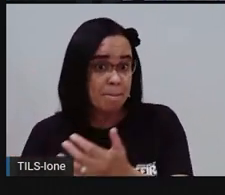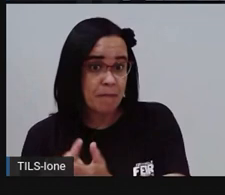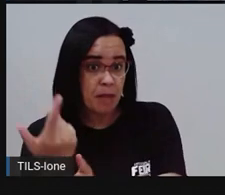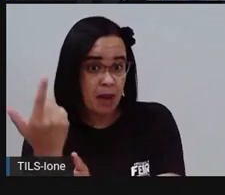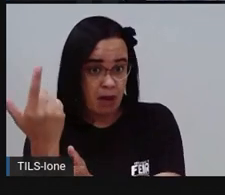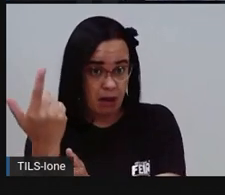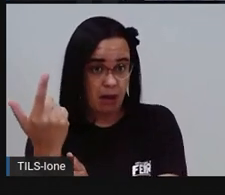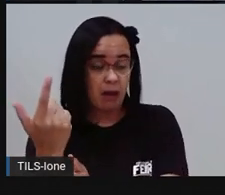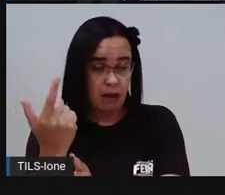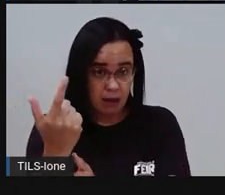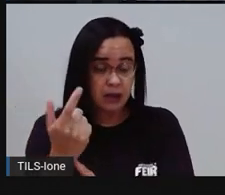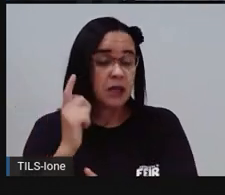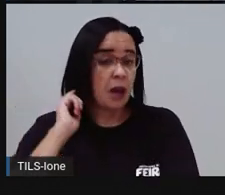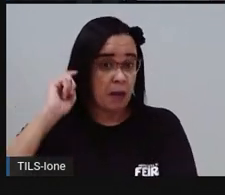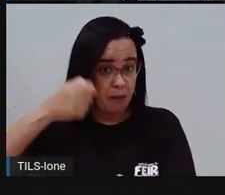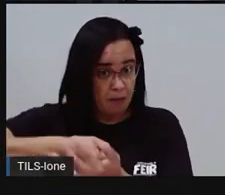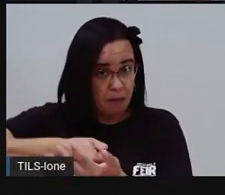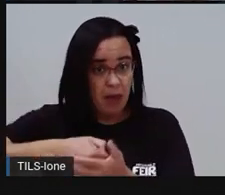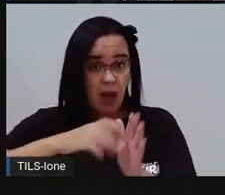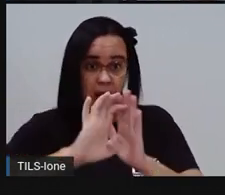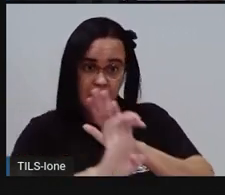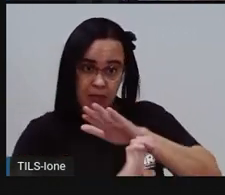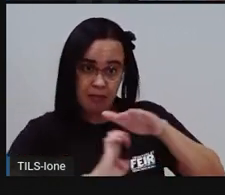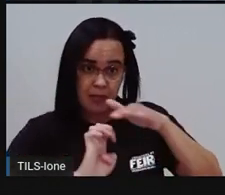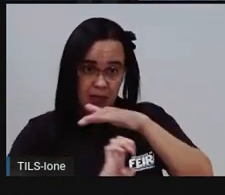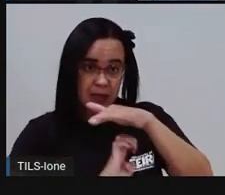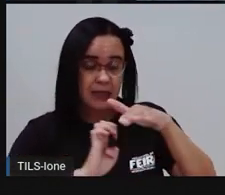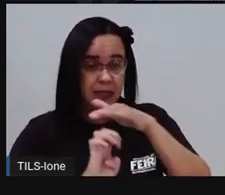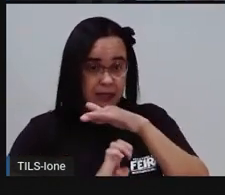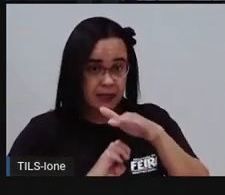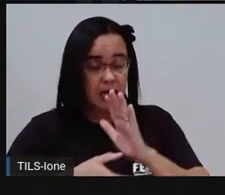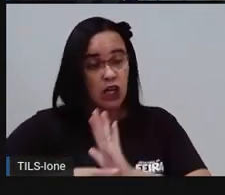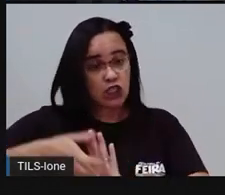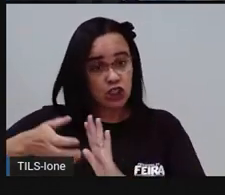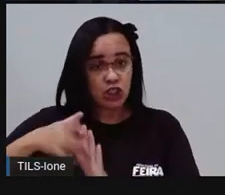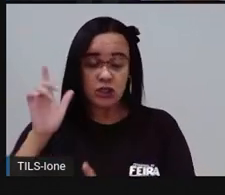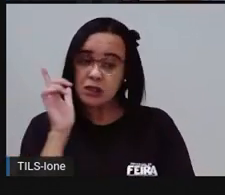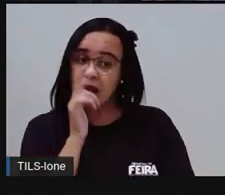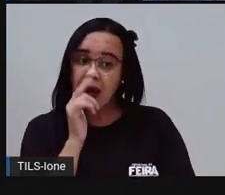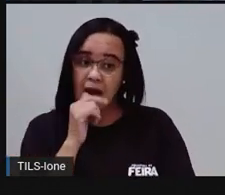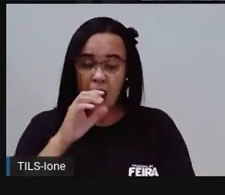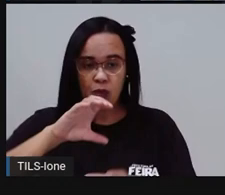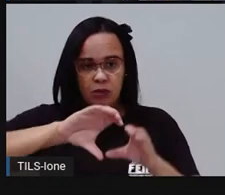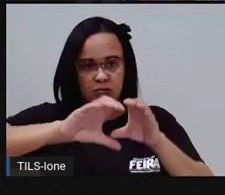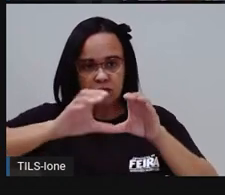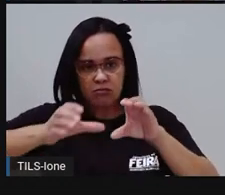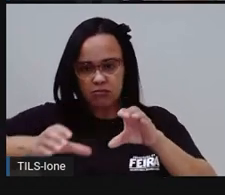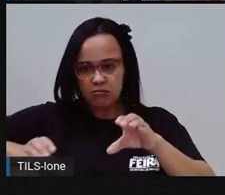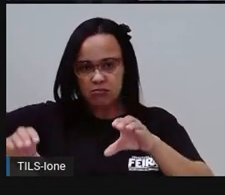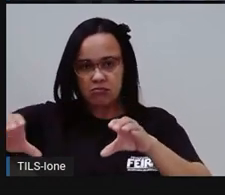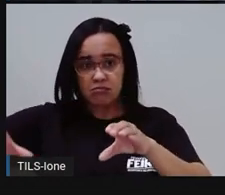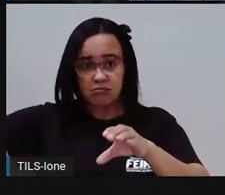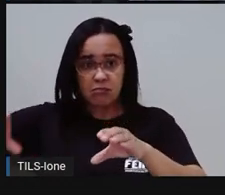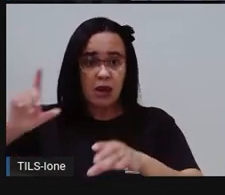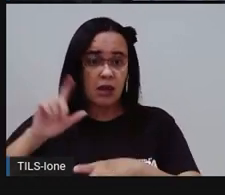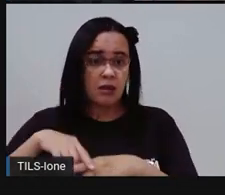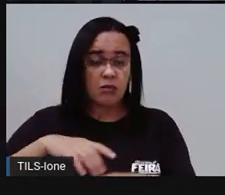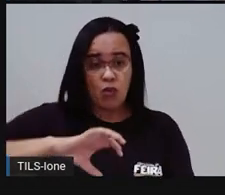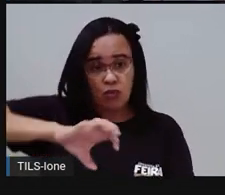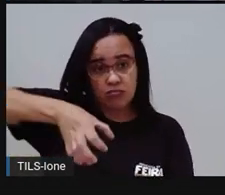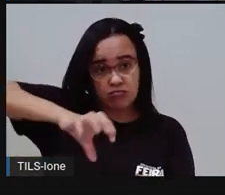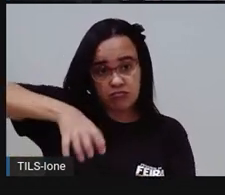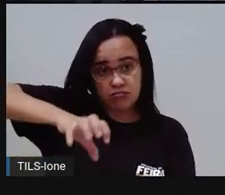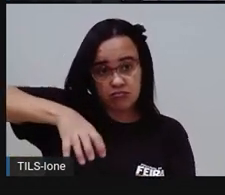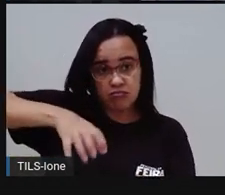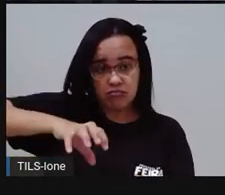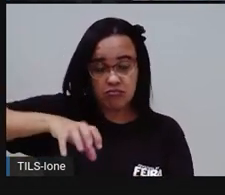pega, retira essa água da natureza, coloca no cano e esse cano chega até a nossa casa, né? Pela torneira, pelo chuveiro. Então,